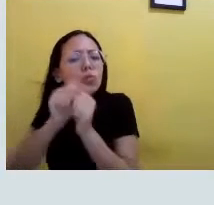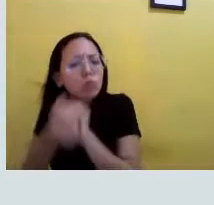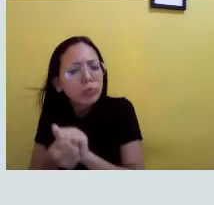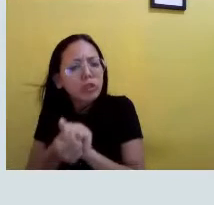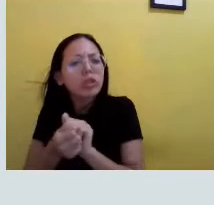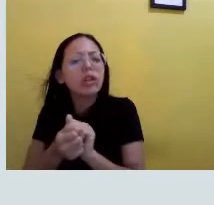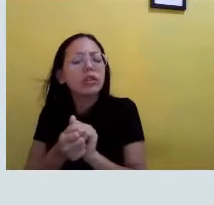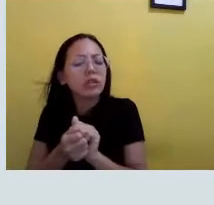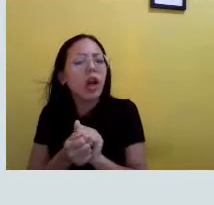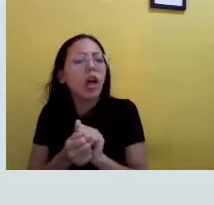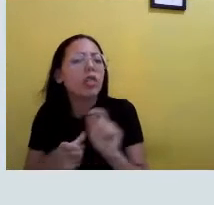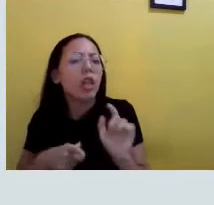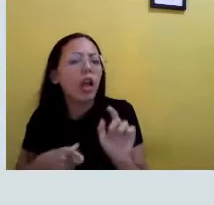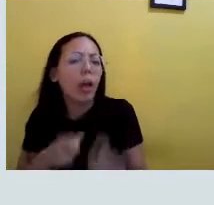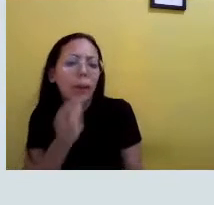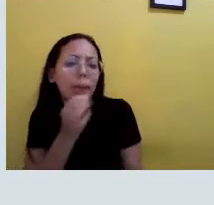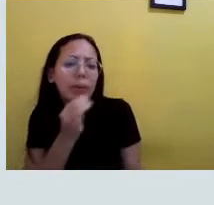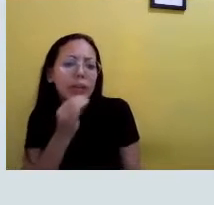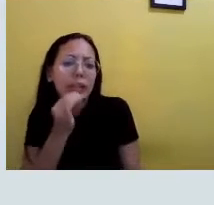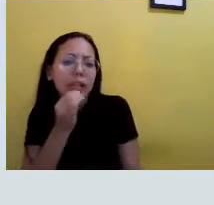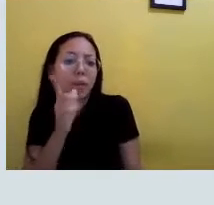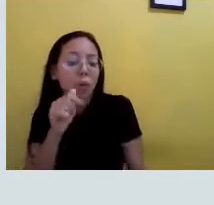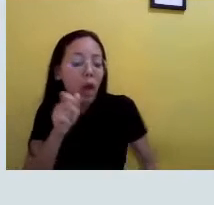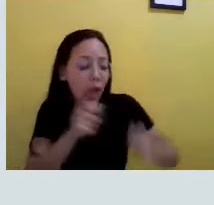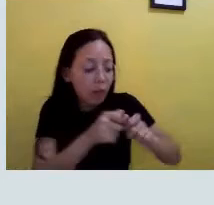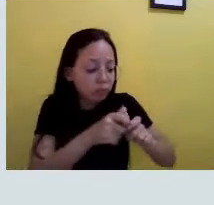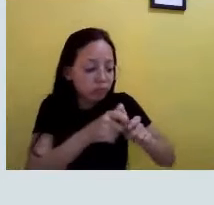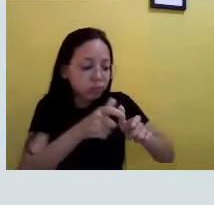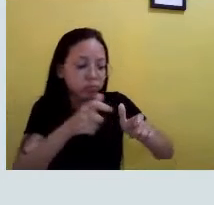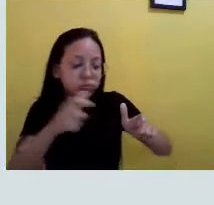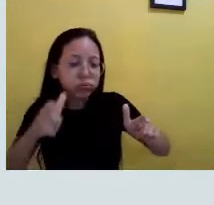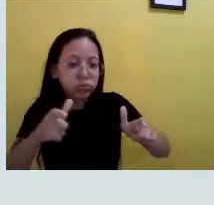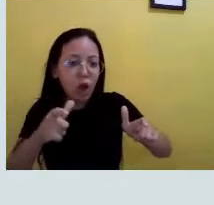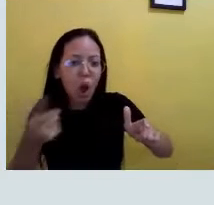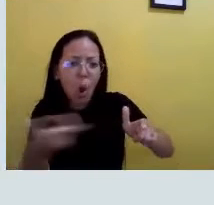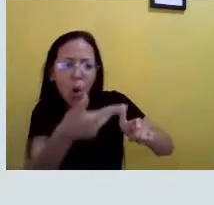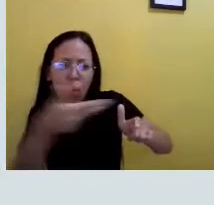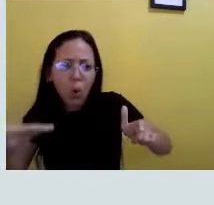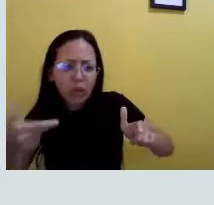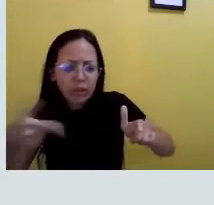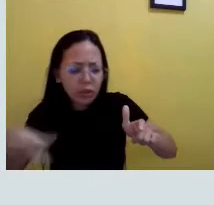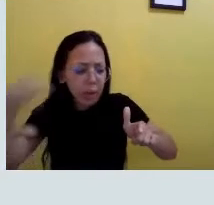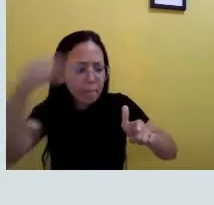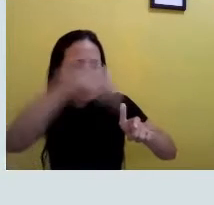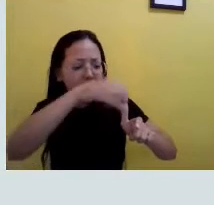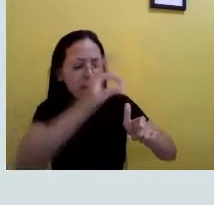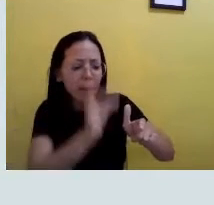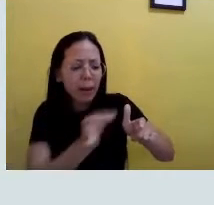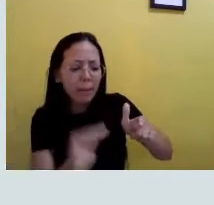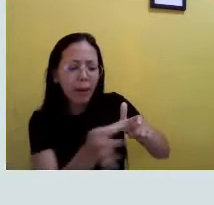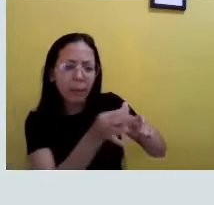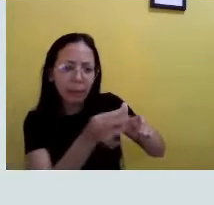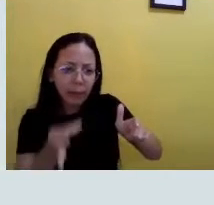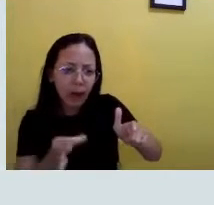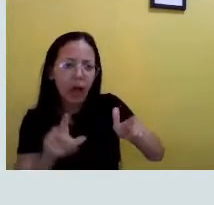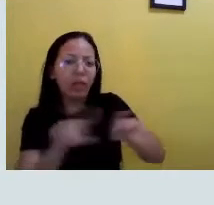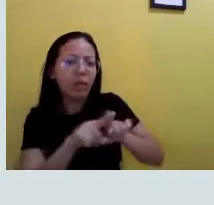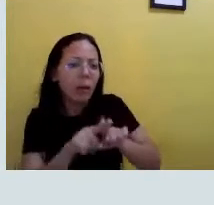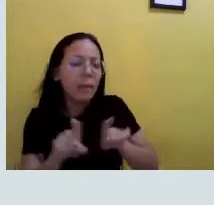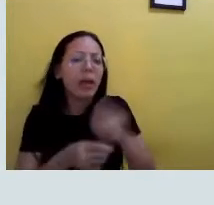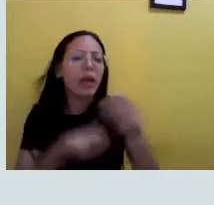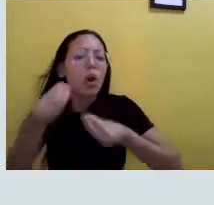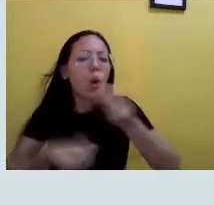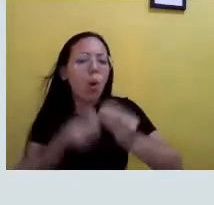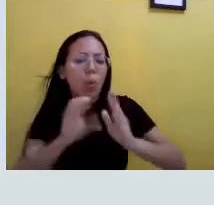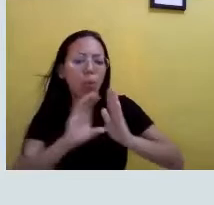A gente tem aquilo que é maior. É um aglomerado, né? Um agregado dessas informações, desses